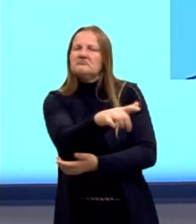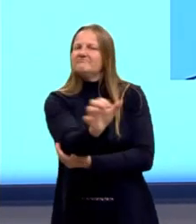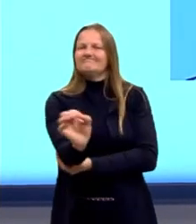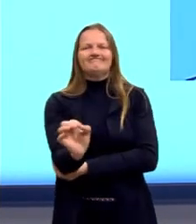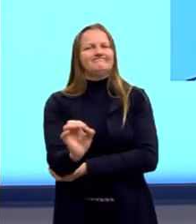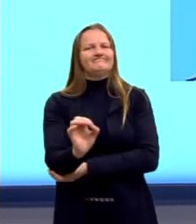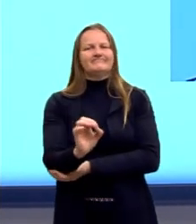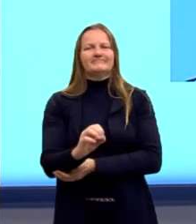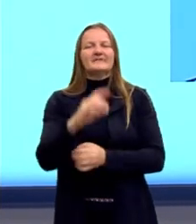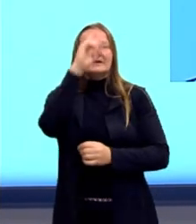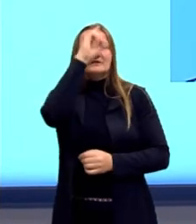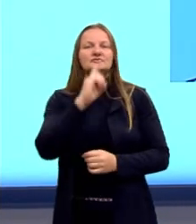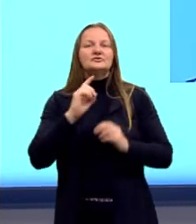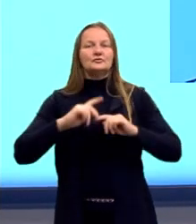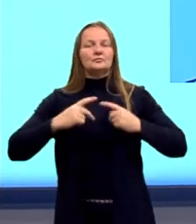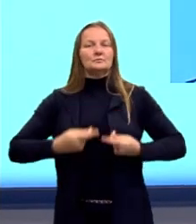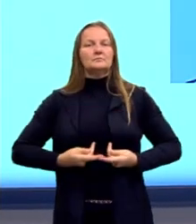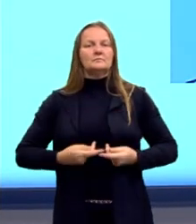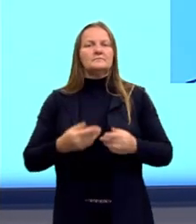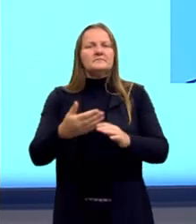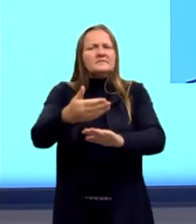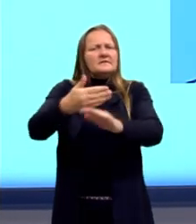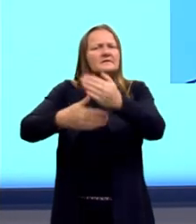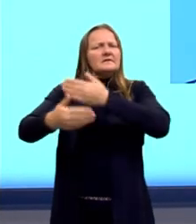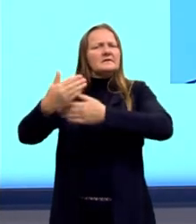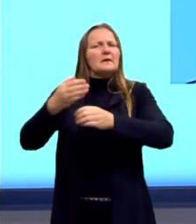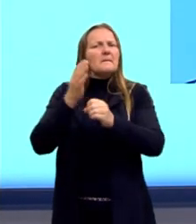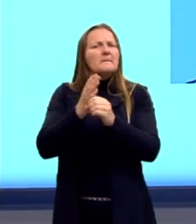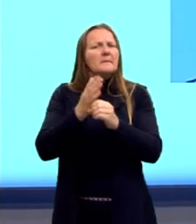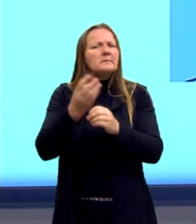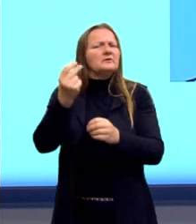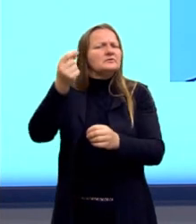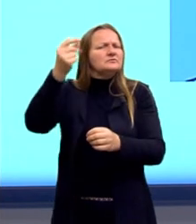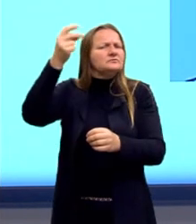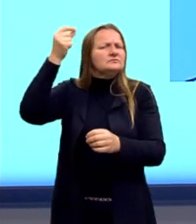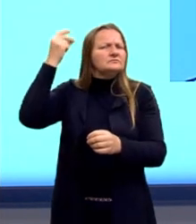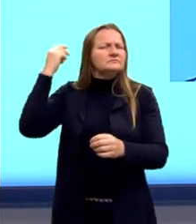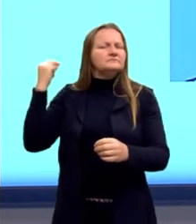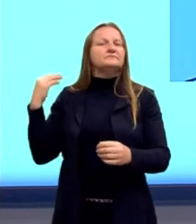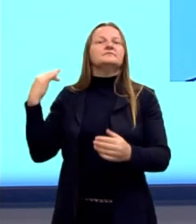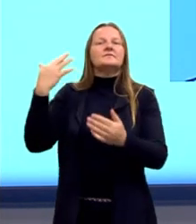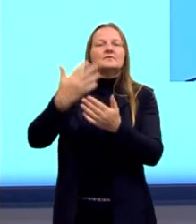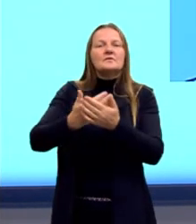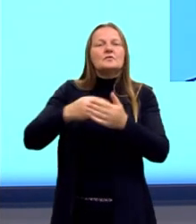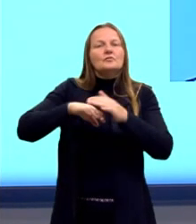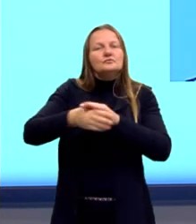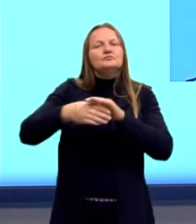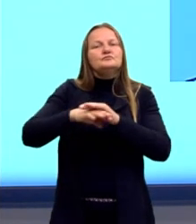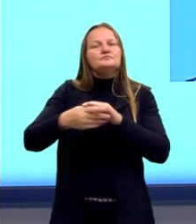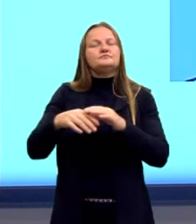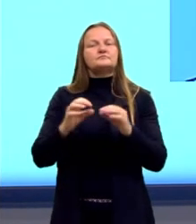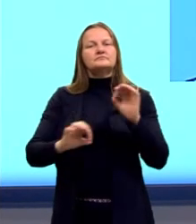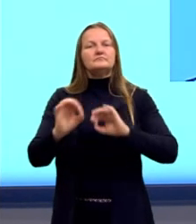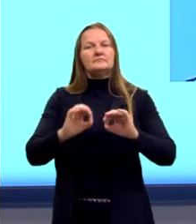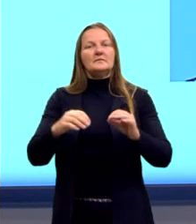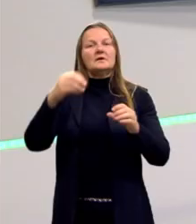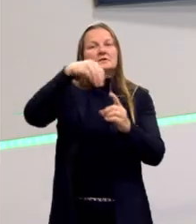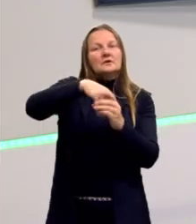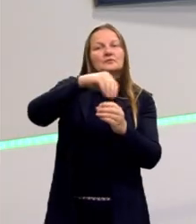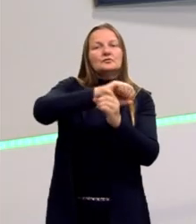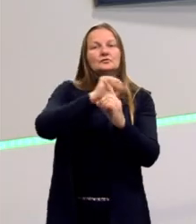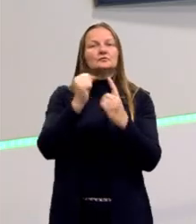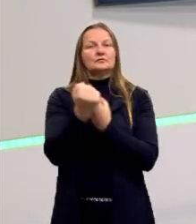direitos humanos, que começam lá na Babilônia, vem tentando corrigir essas distorções que nós temos em nossa